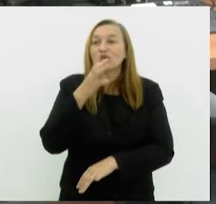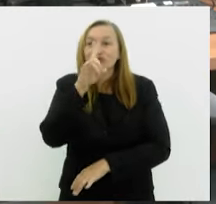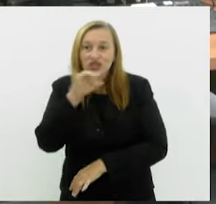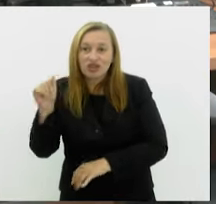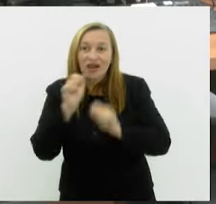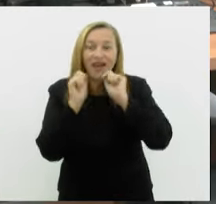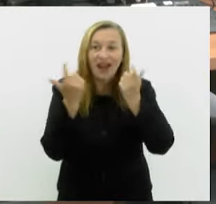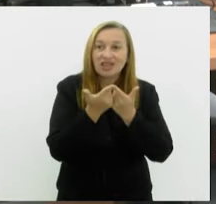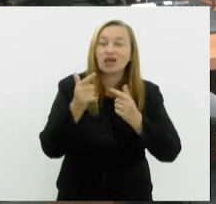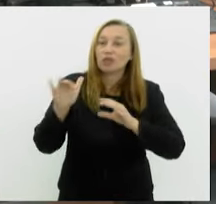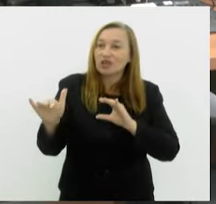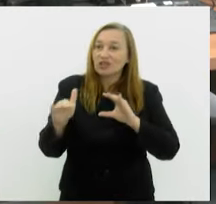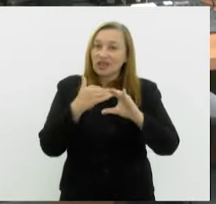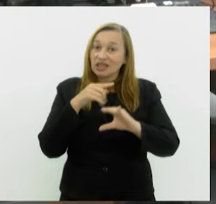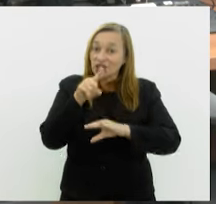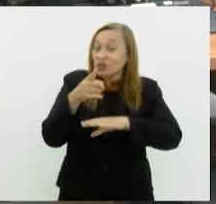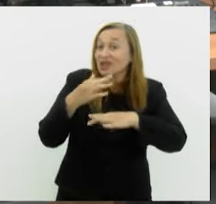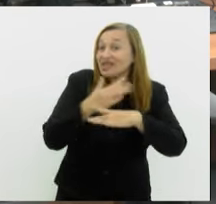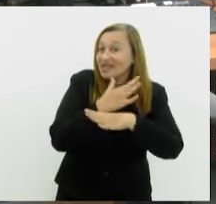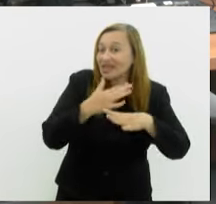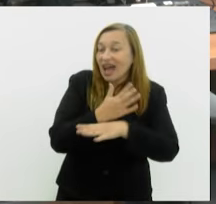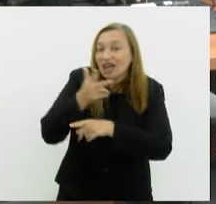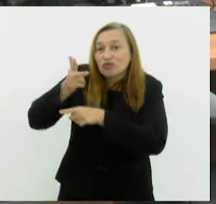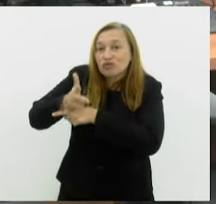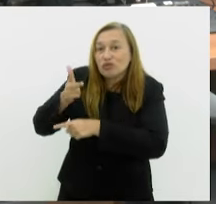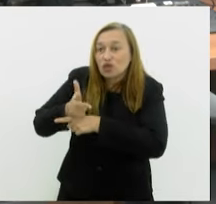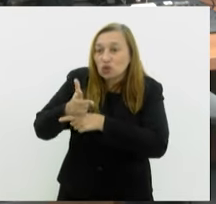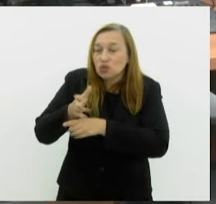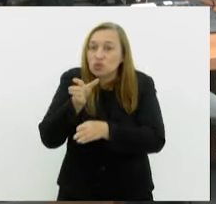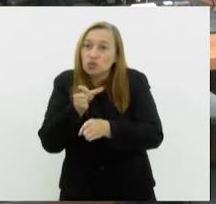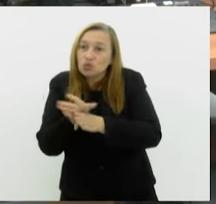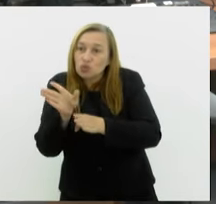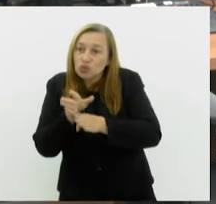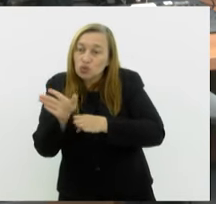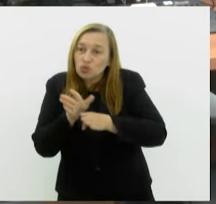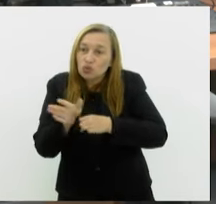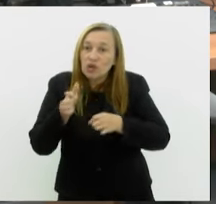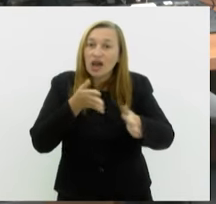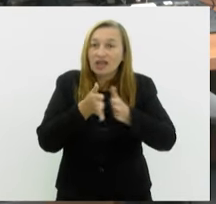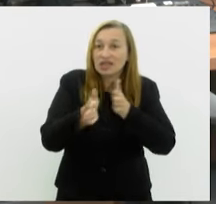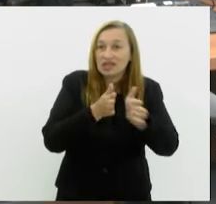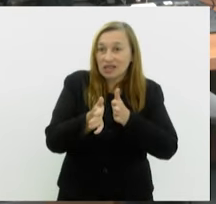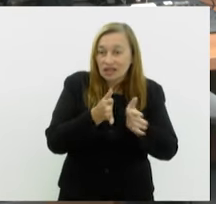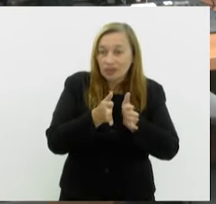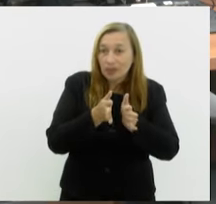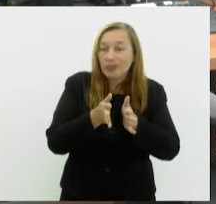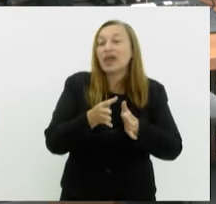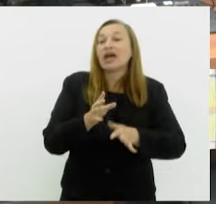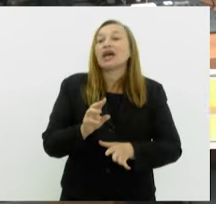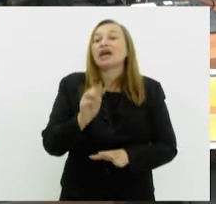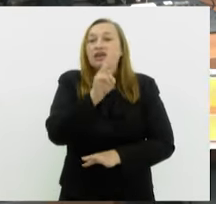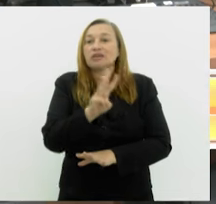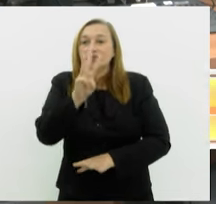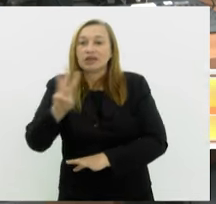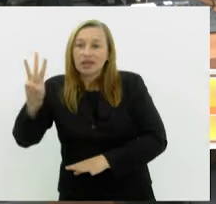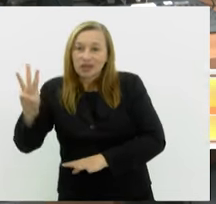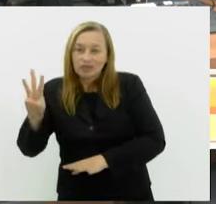Você pode enviar aí da sua cidade vídeos, sugestões, acessando o nosso e-mail, que é o tvalerje